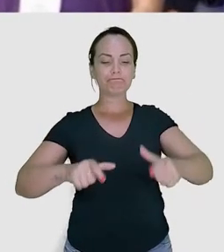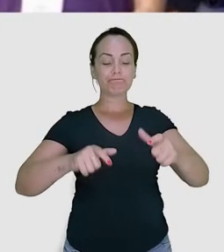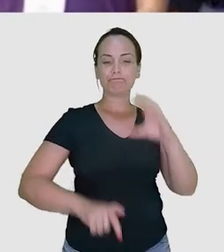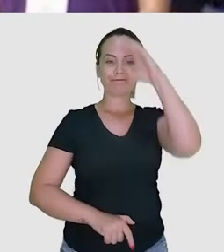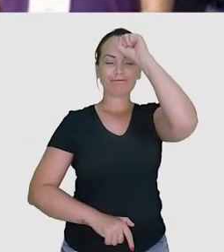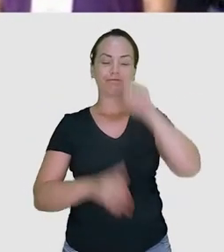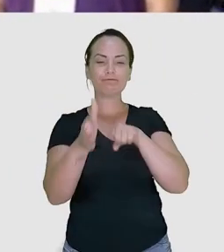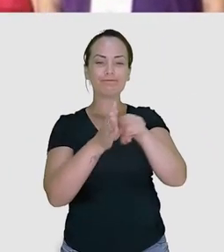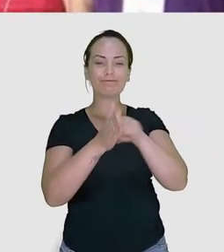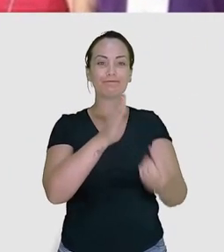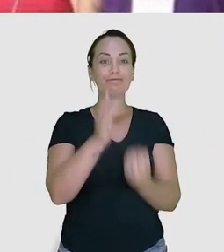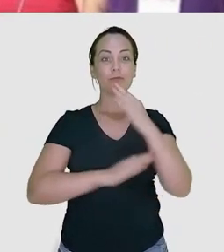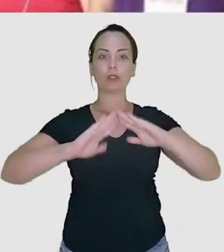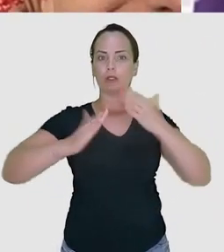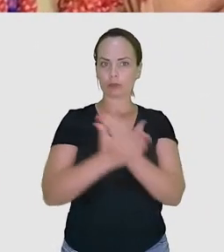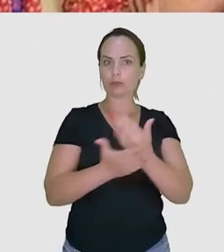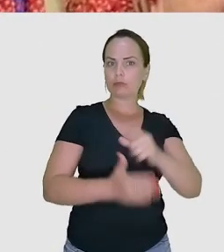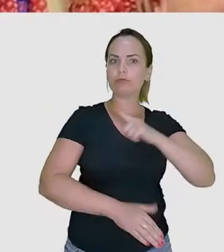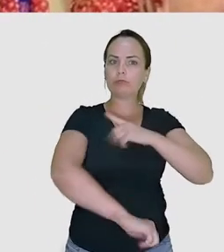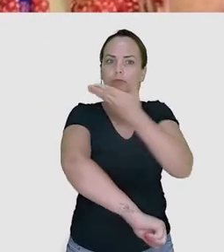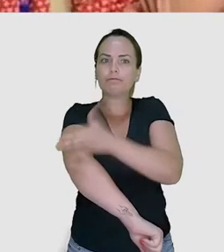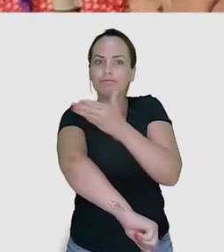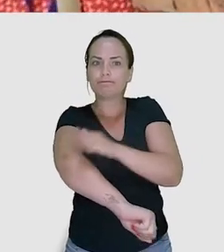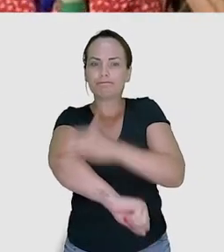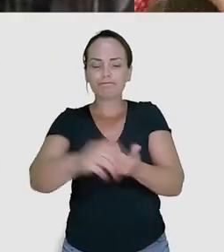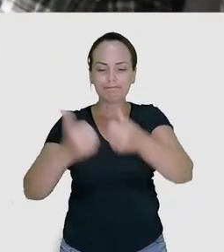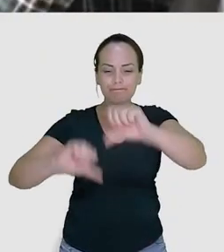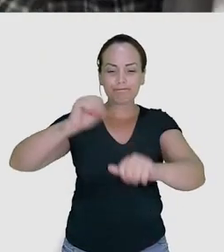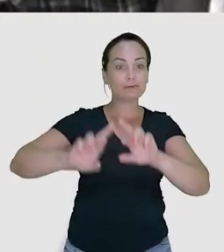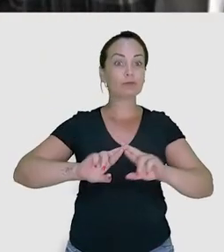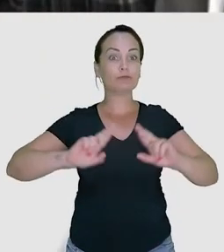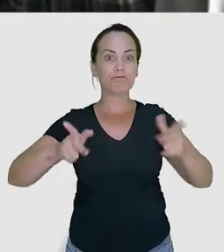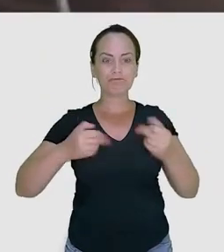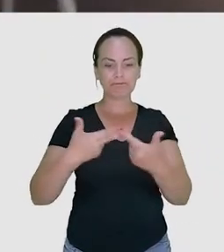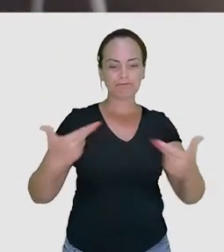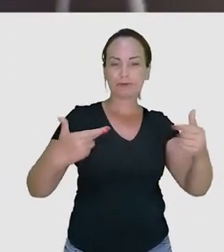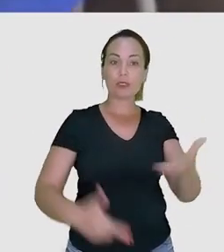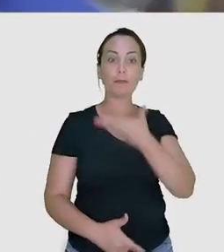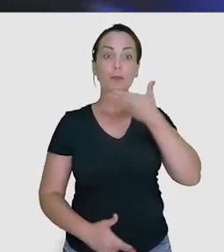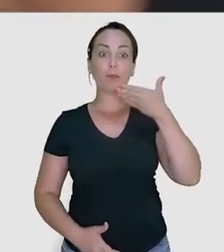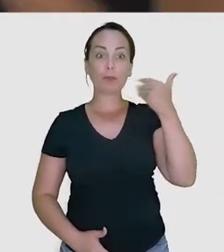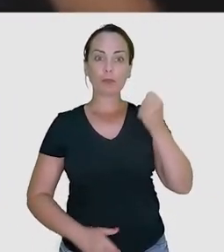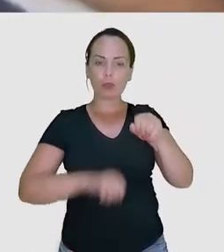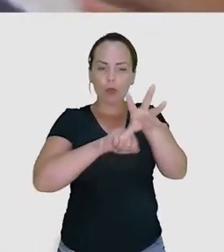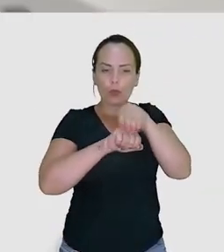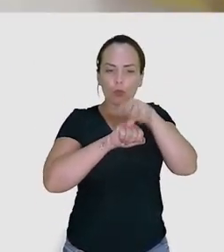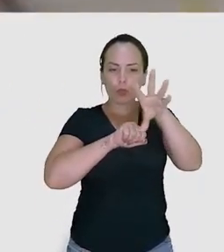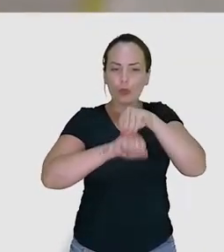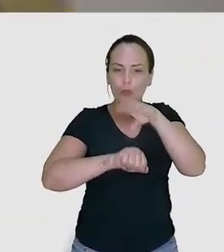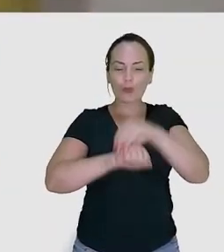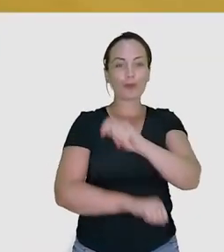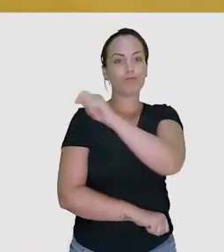que atuam de forma conjunta, criando espaços para aprender, questionar e criar. A escola oferece aulas práticas em laboratório e diversas